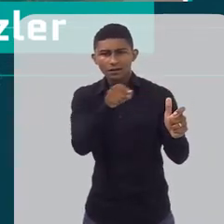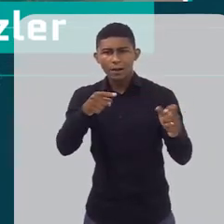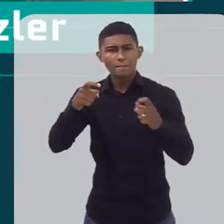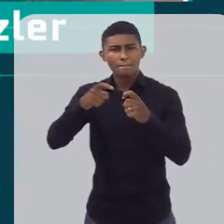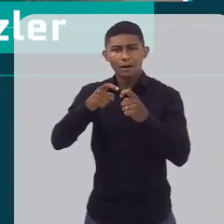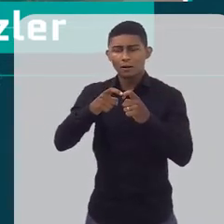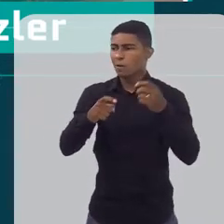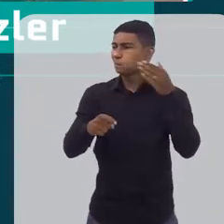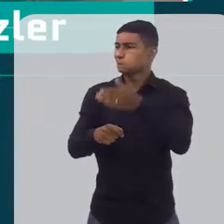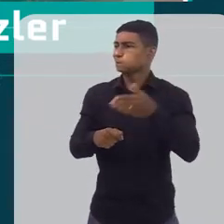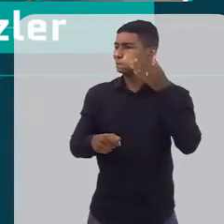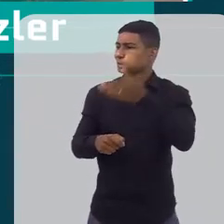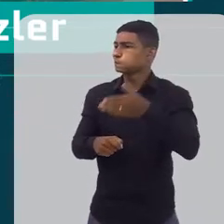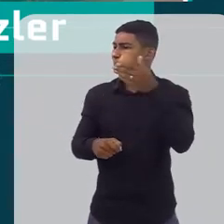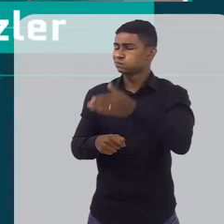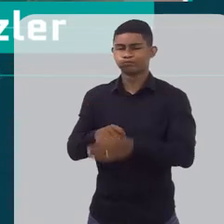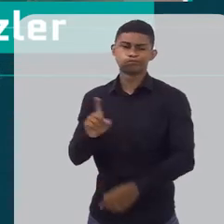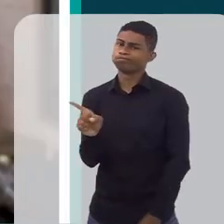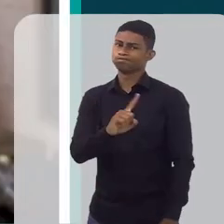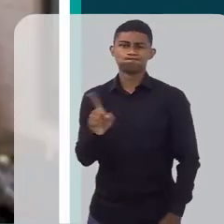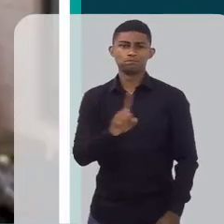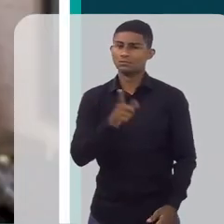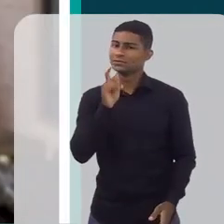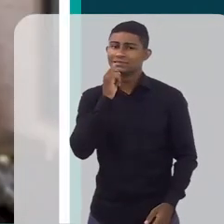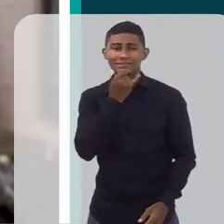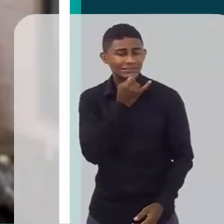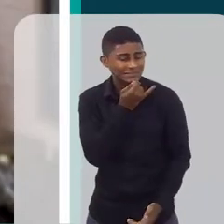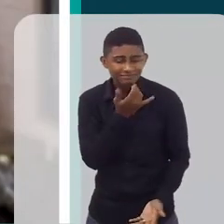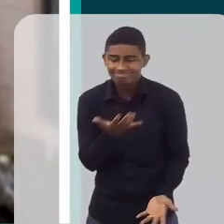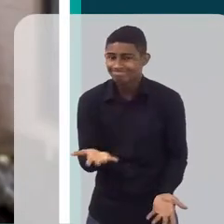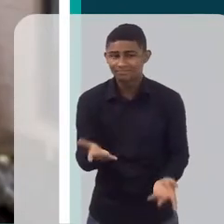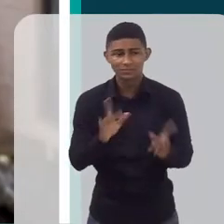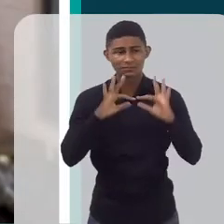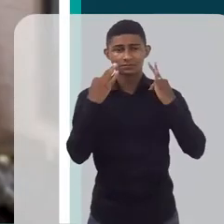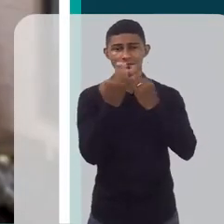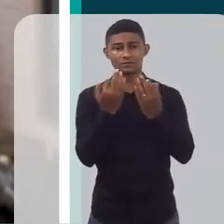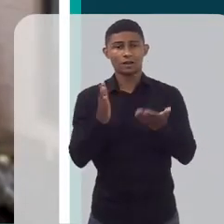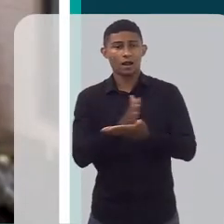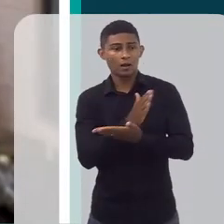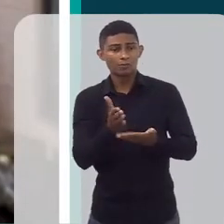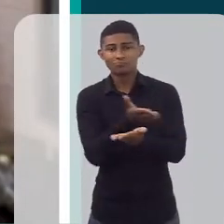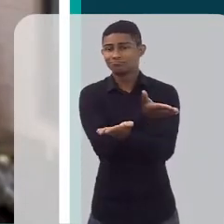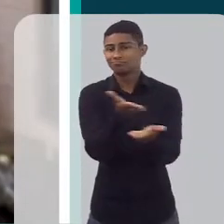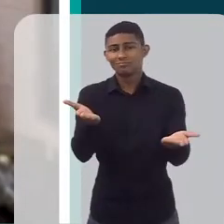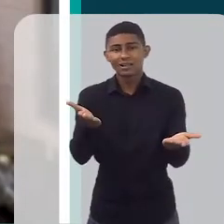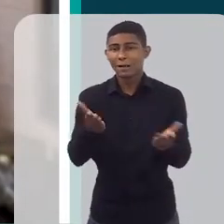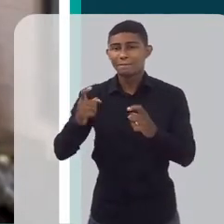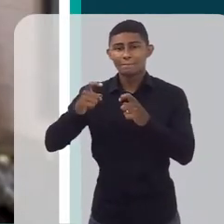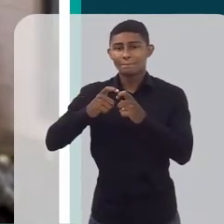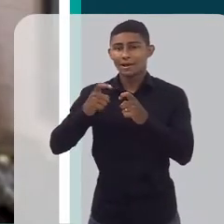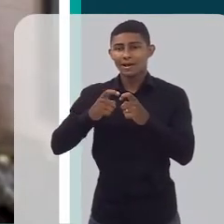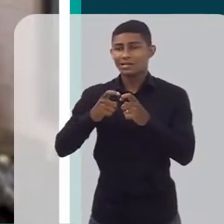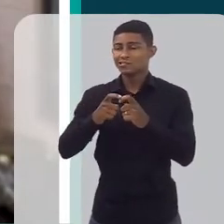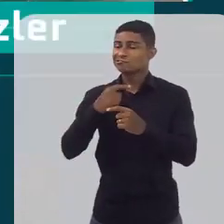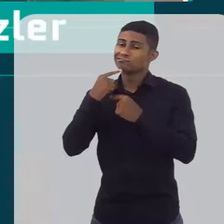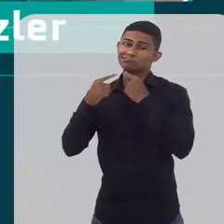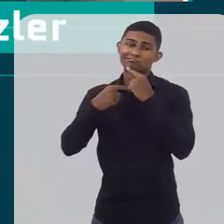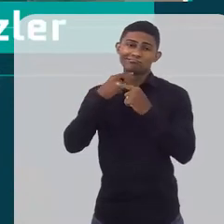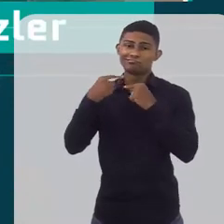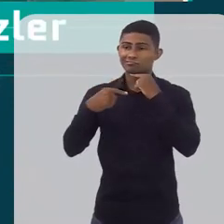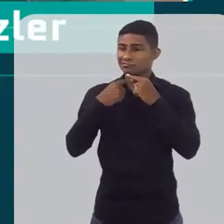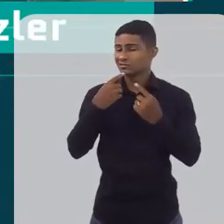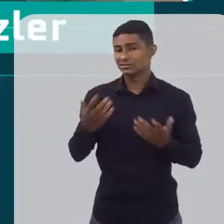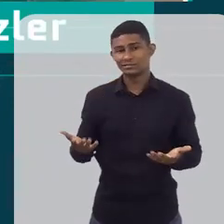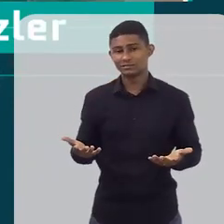acesso ao pediatra regularmente. Infelizmente, tem famílias que não têm condições e que não têm acesso. Então, qual a